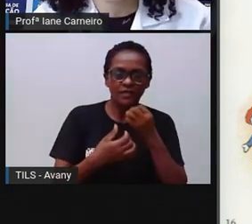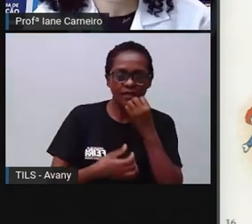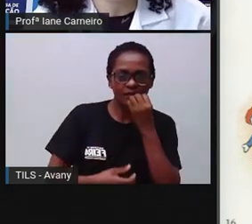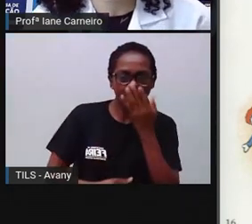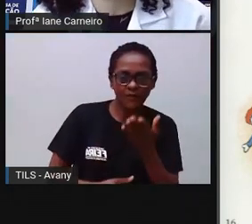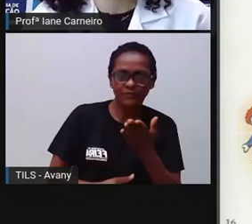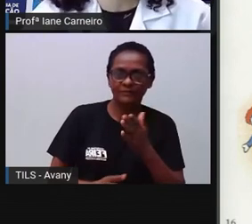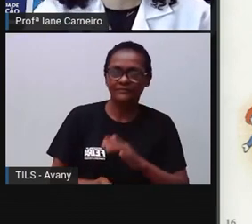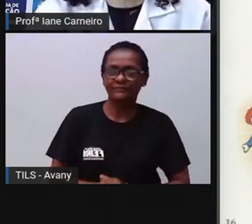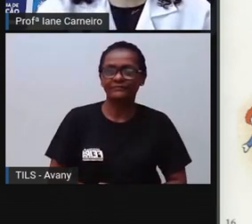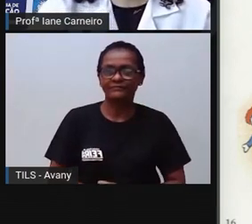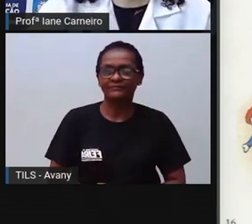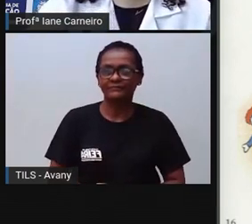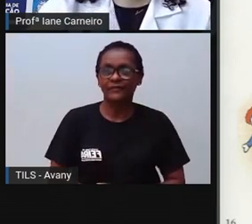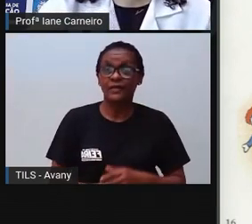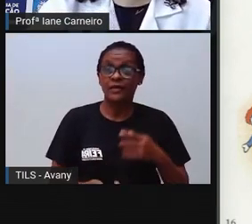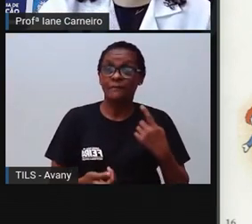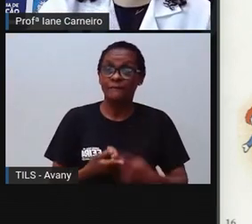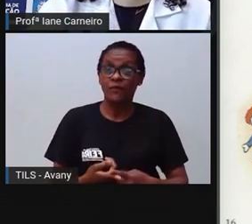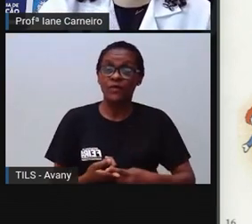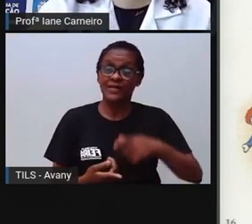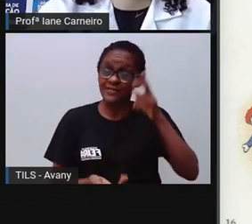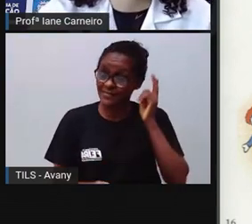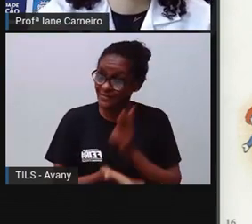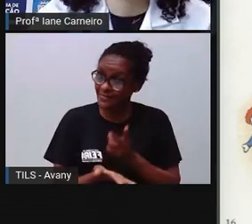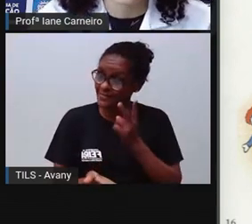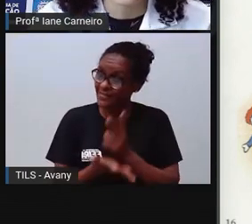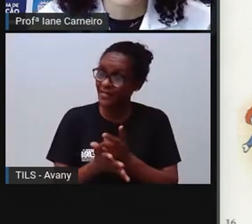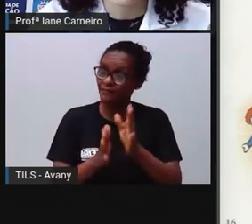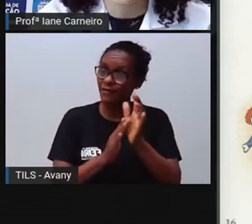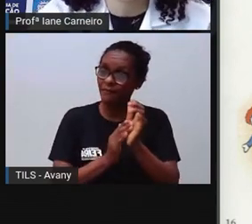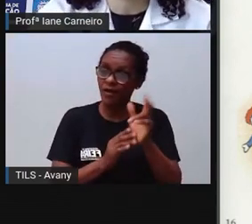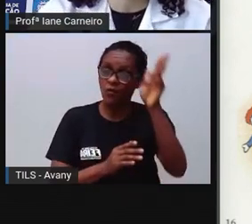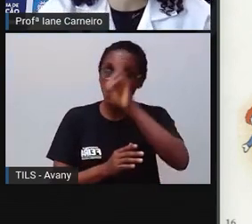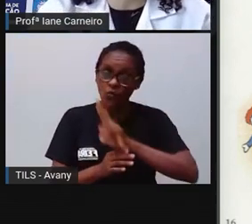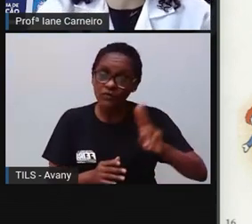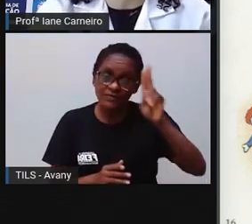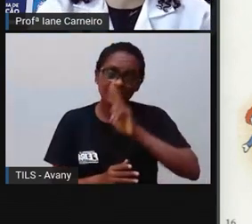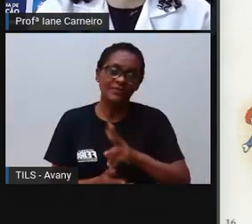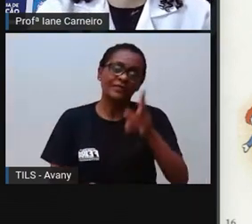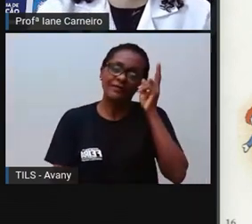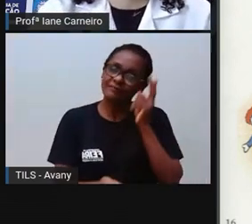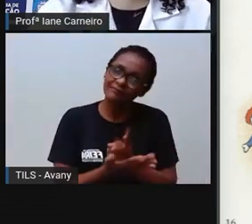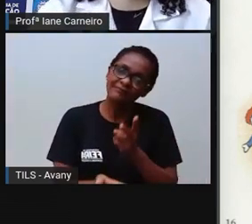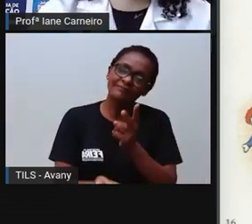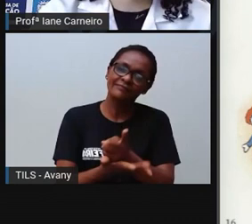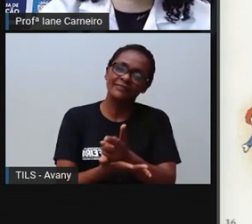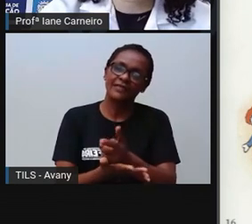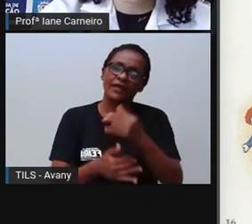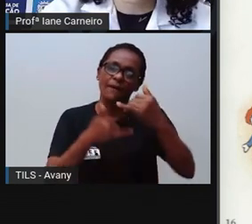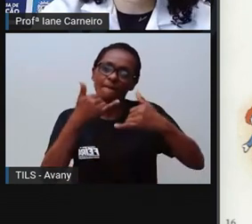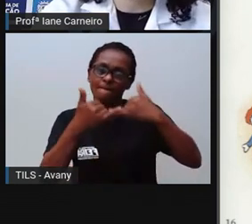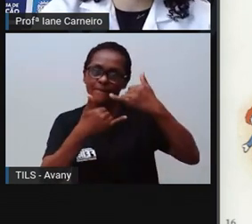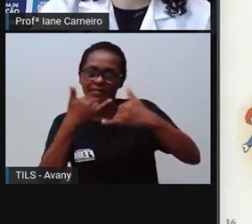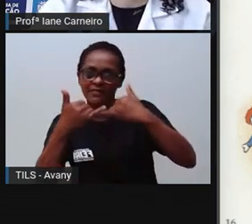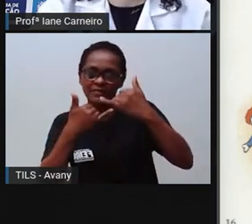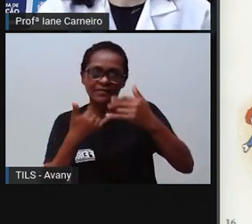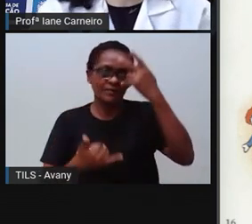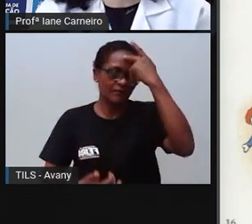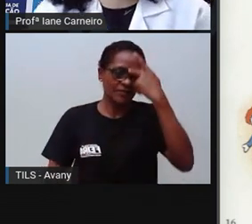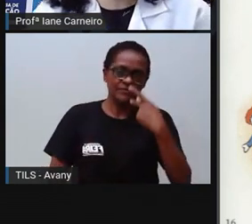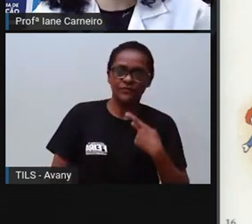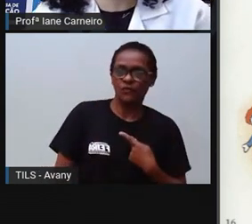vez. As mãos servem para todos os tipos de brincadeira. Pode brincar sozinha